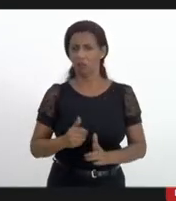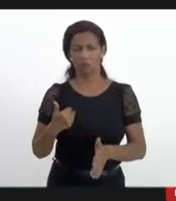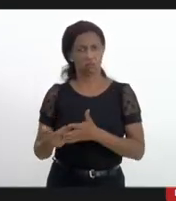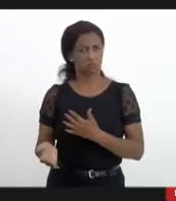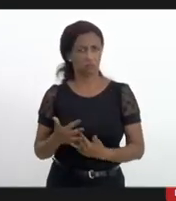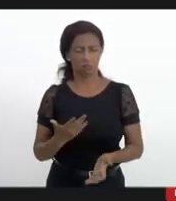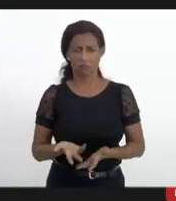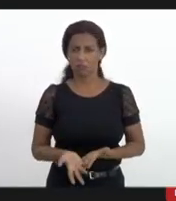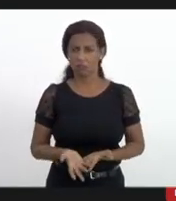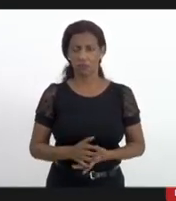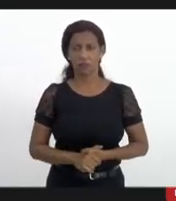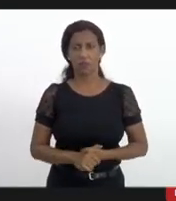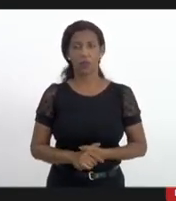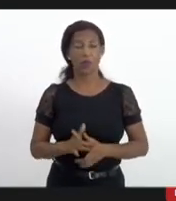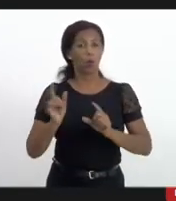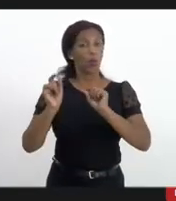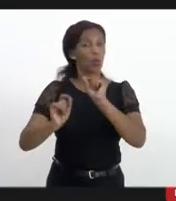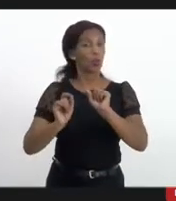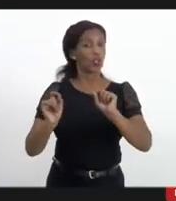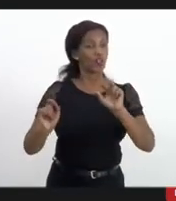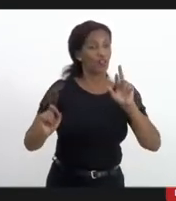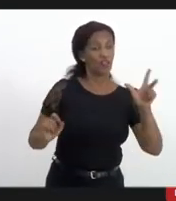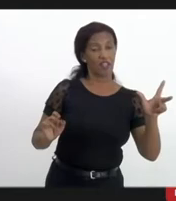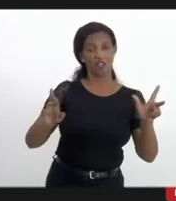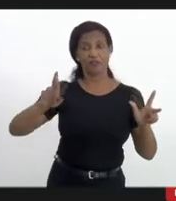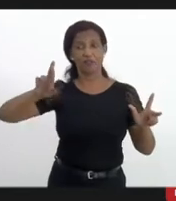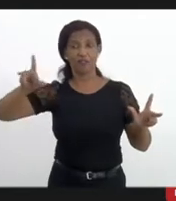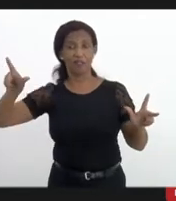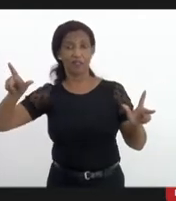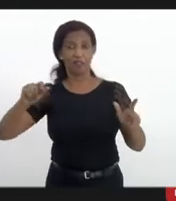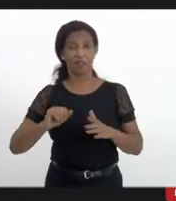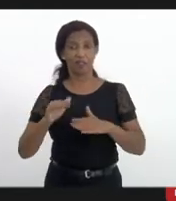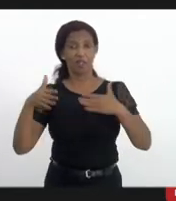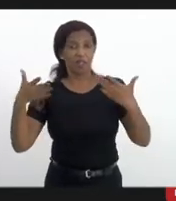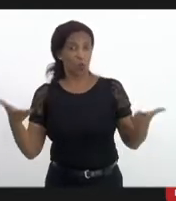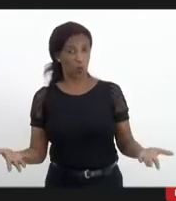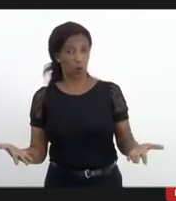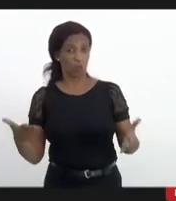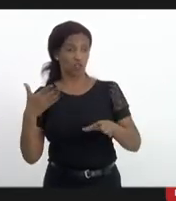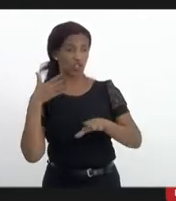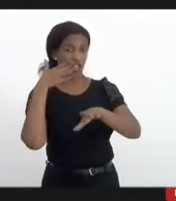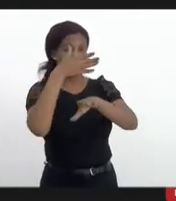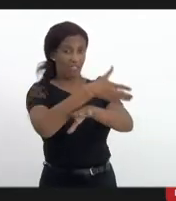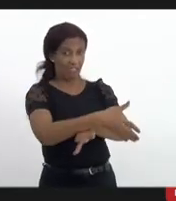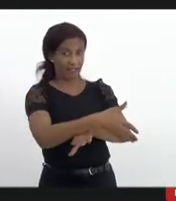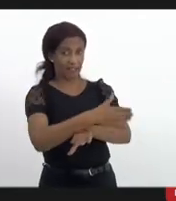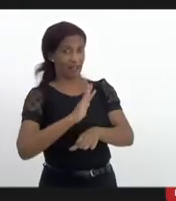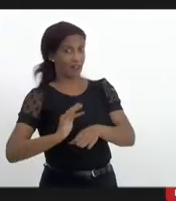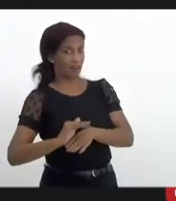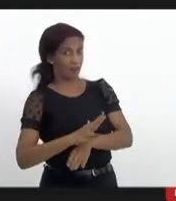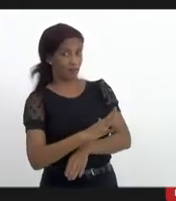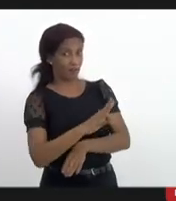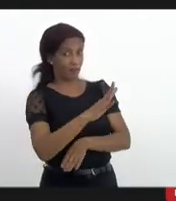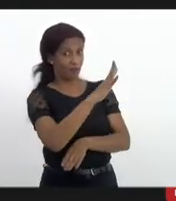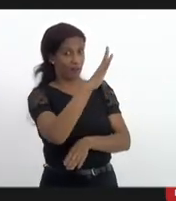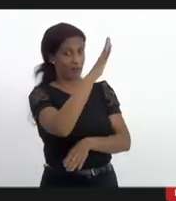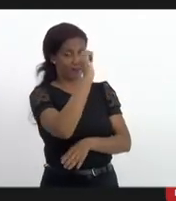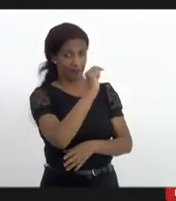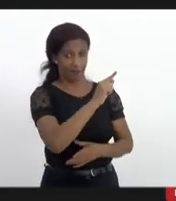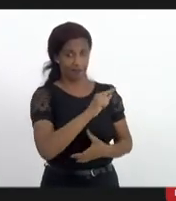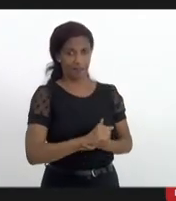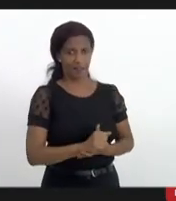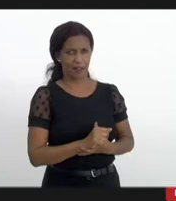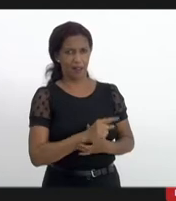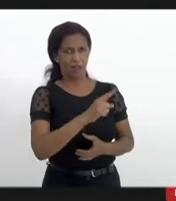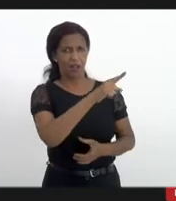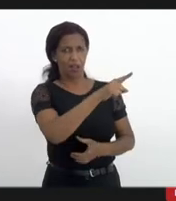lugar o que difere uma coisa da outra é que quando a gente entra nessas comunidades que são verdadeiras é assim o